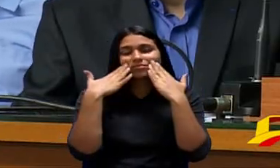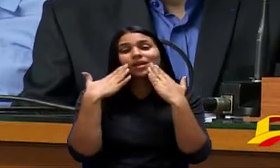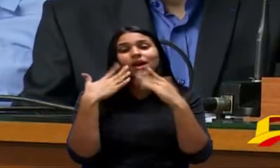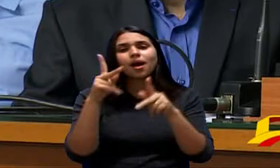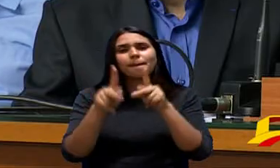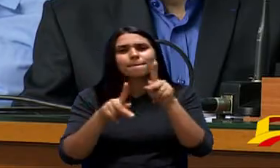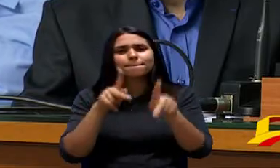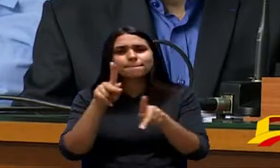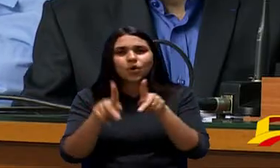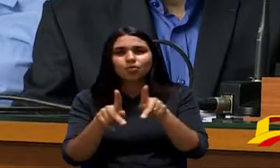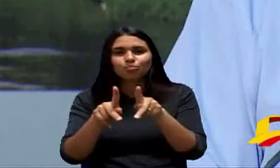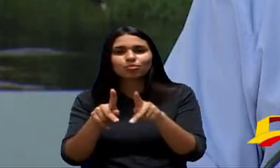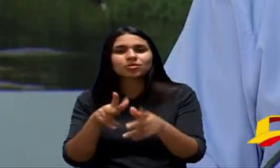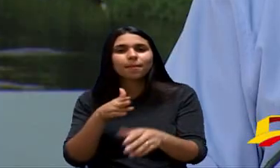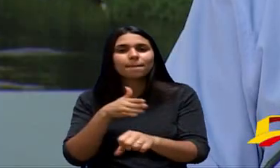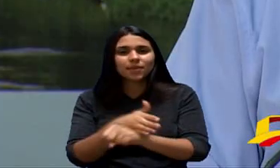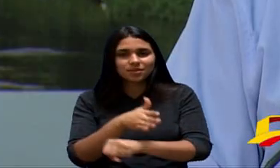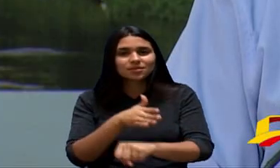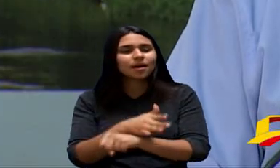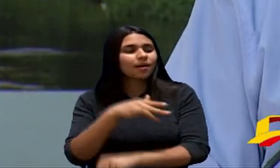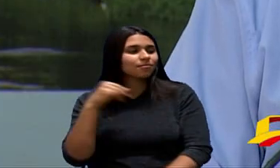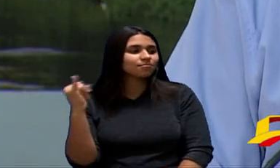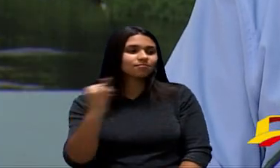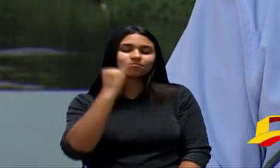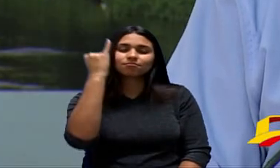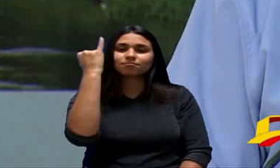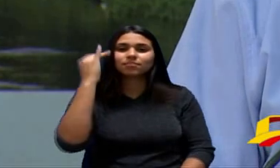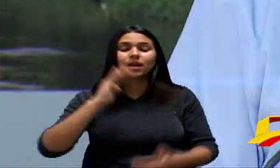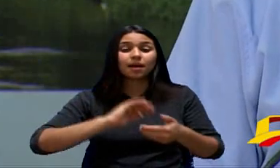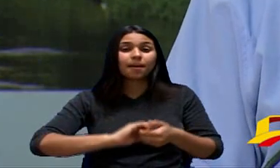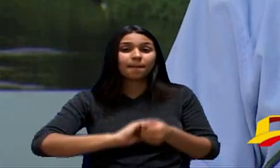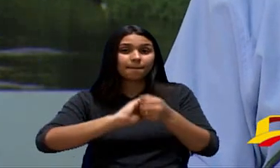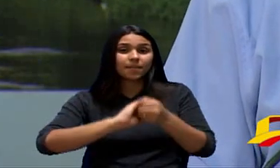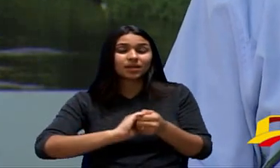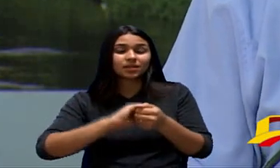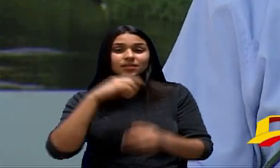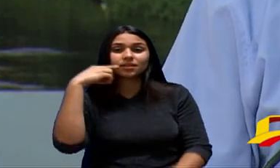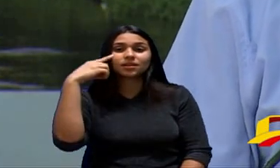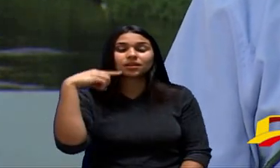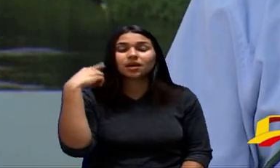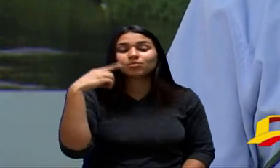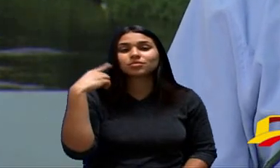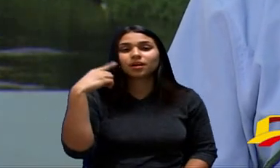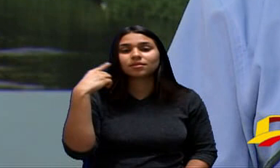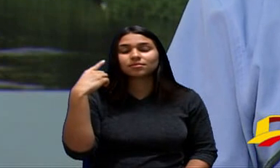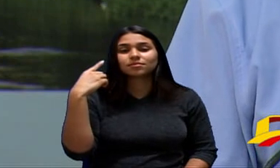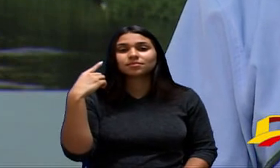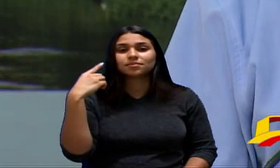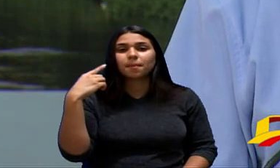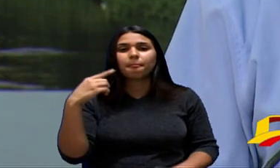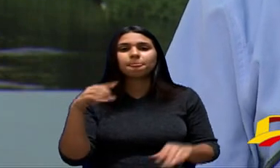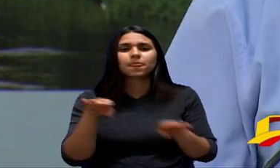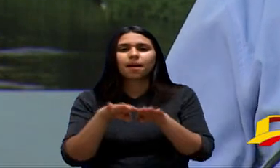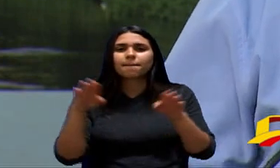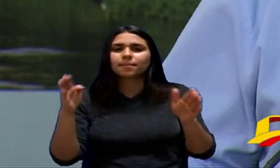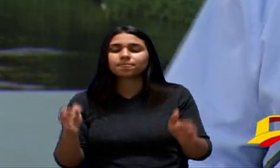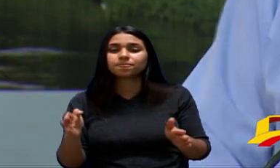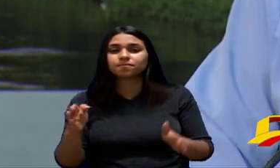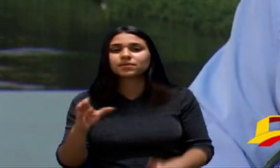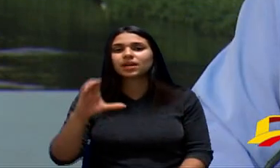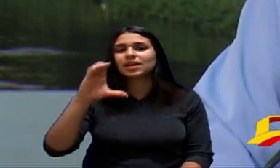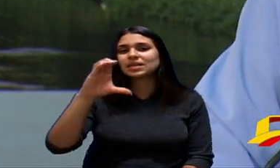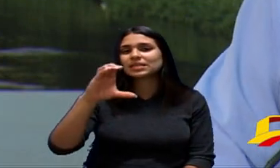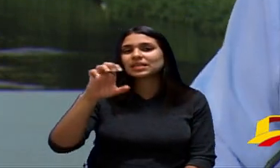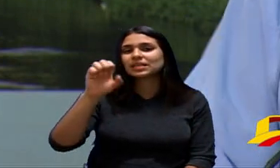Importante Cumprimentar O Deputado Importante Deputado De Uma Das Mais Importantes Bancadas Que O Deputado